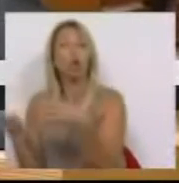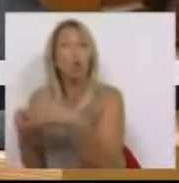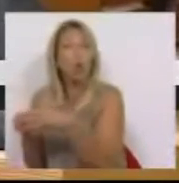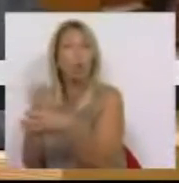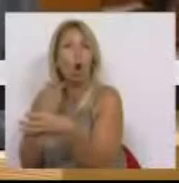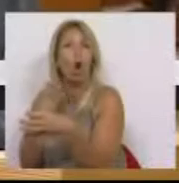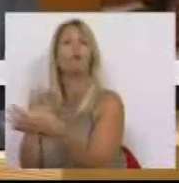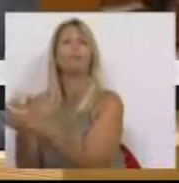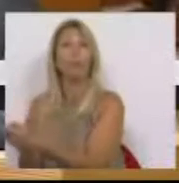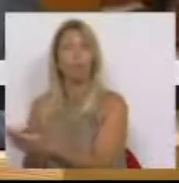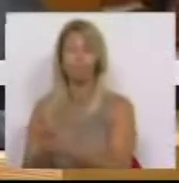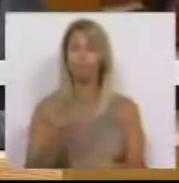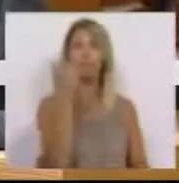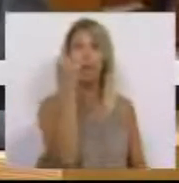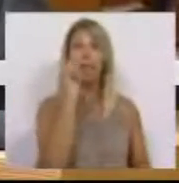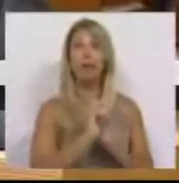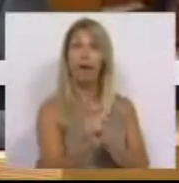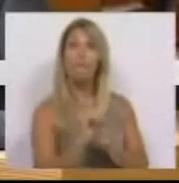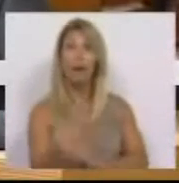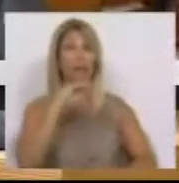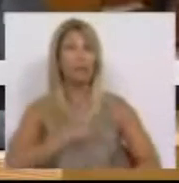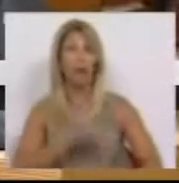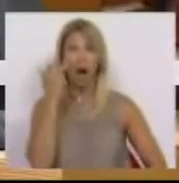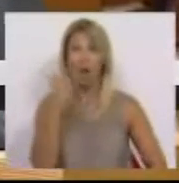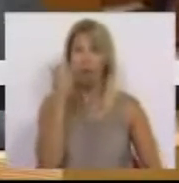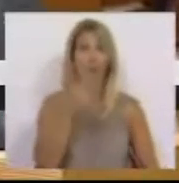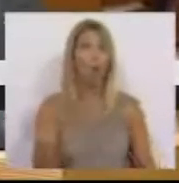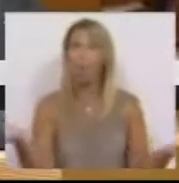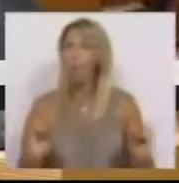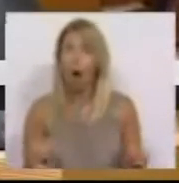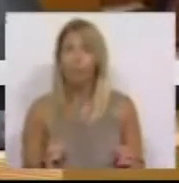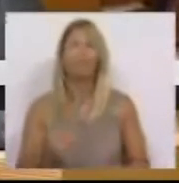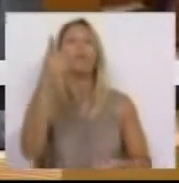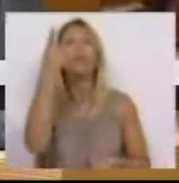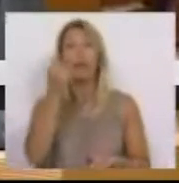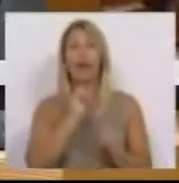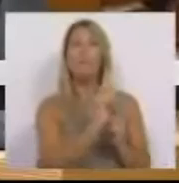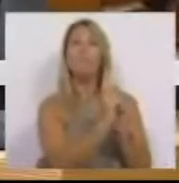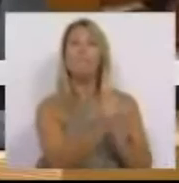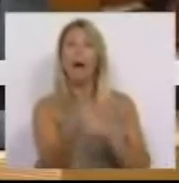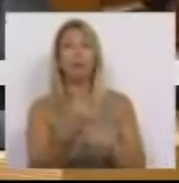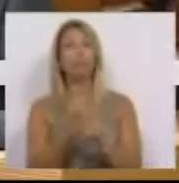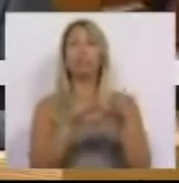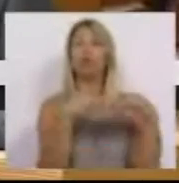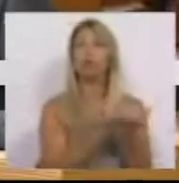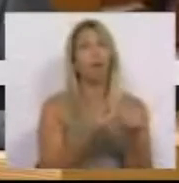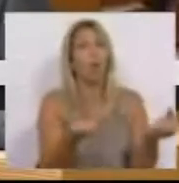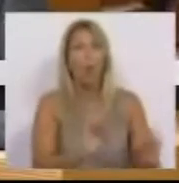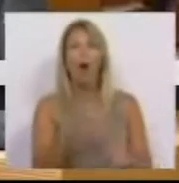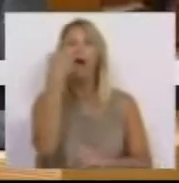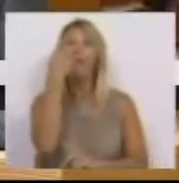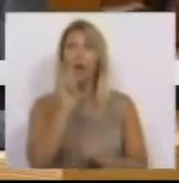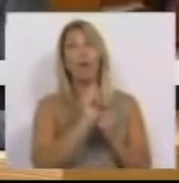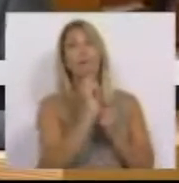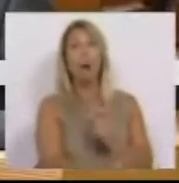Não há dinheiro para os salários, reformas e pensões. Não há dinheiro para as prestações sociais. Não há dinheiro para a saúde e educação.